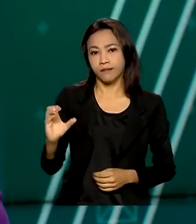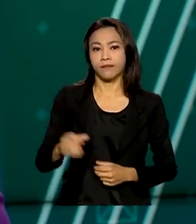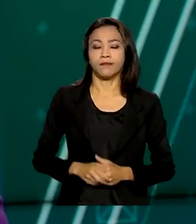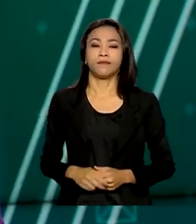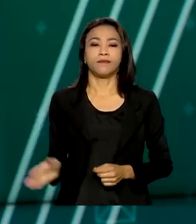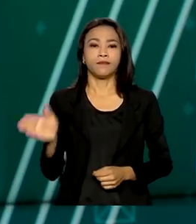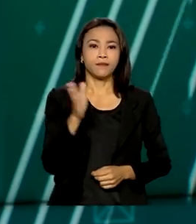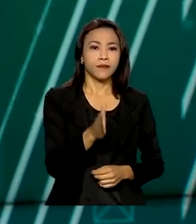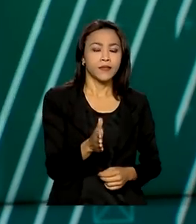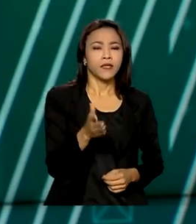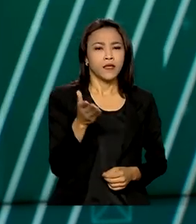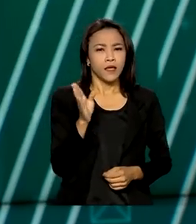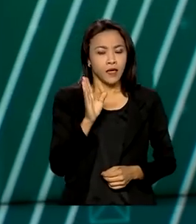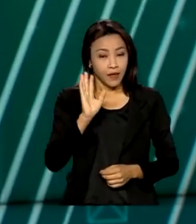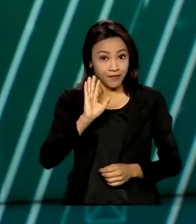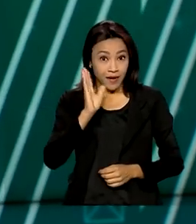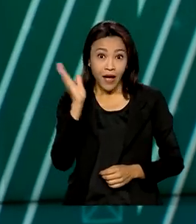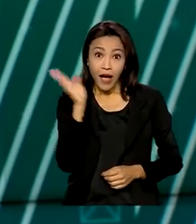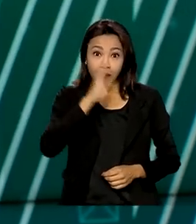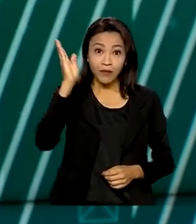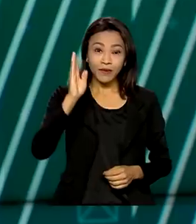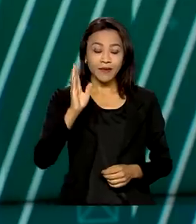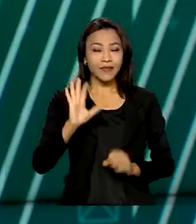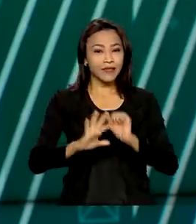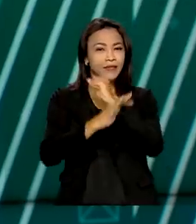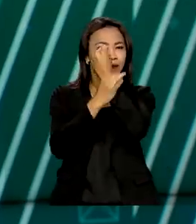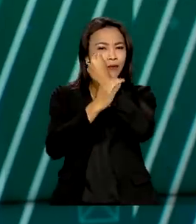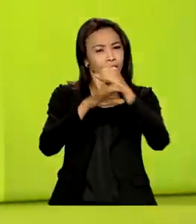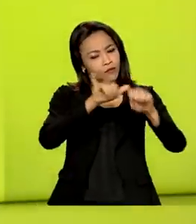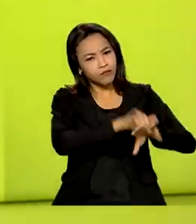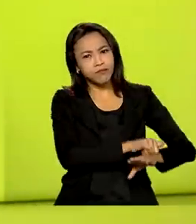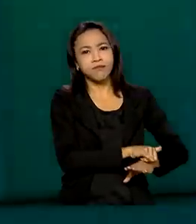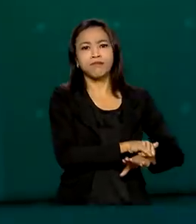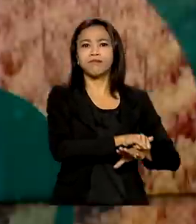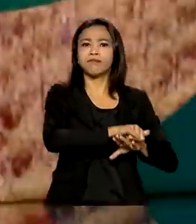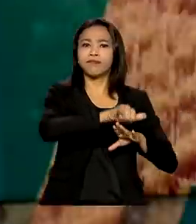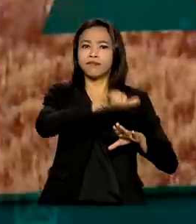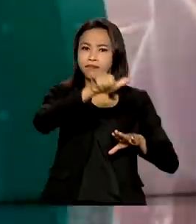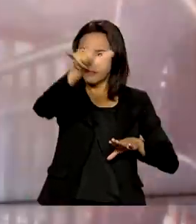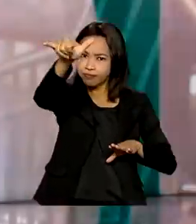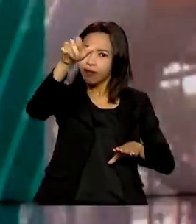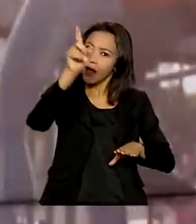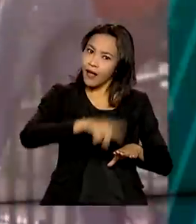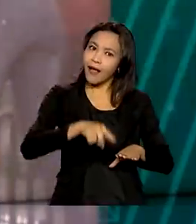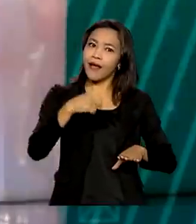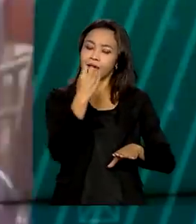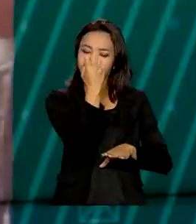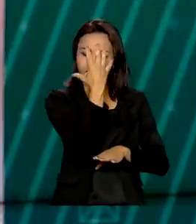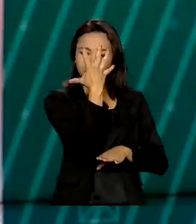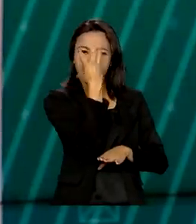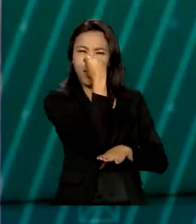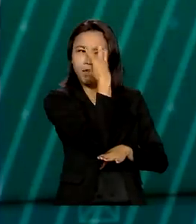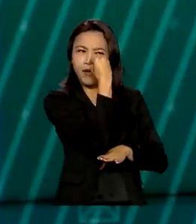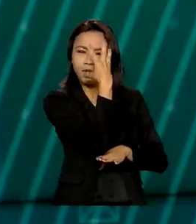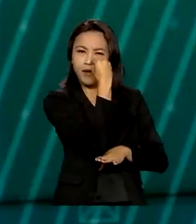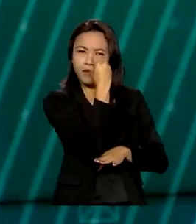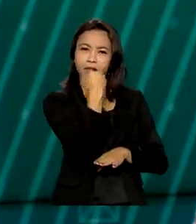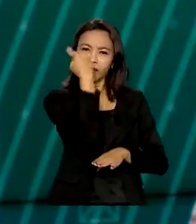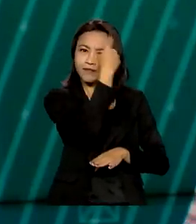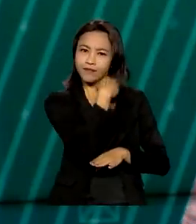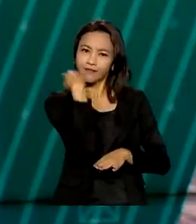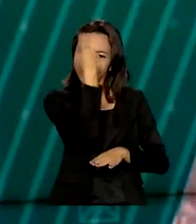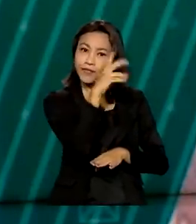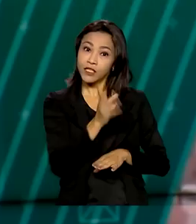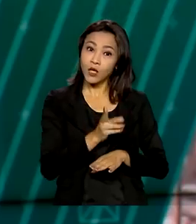Um embarque mais rápido e seguro. É o objetivo do sistema por biometria facial que começou a ser usado nos aeroportos de